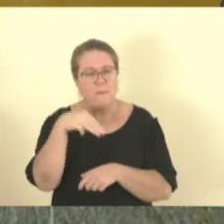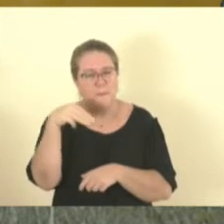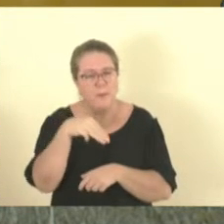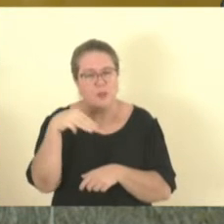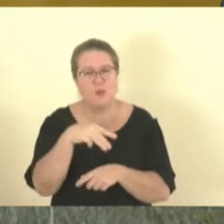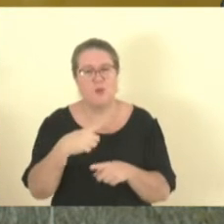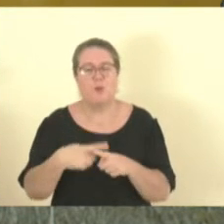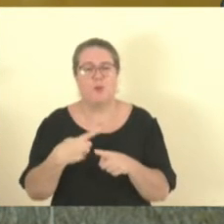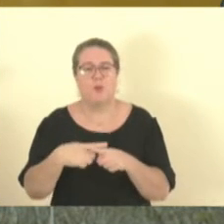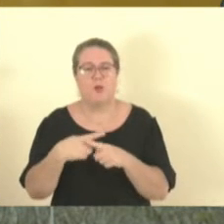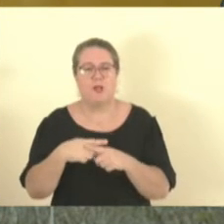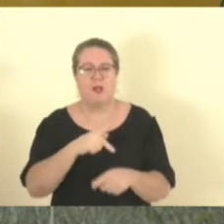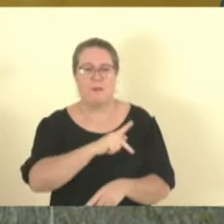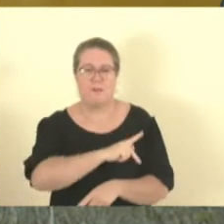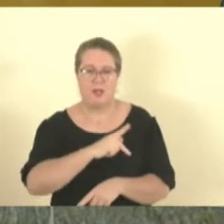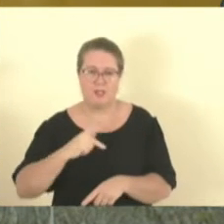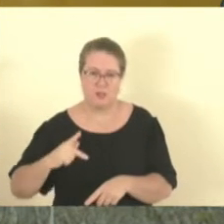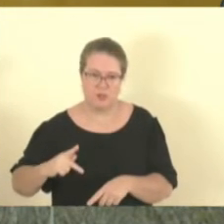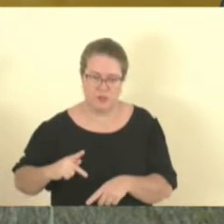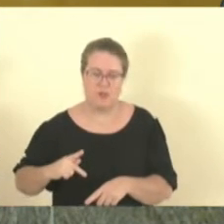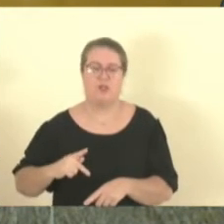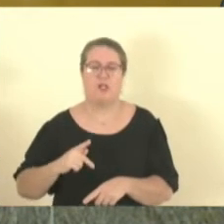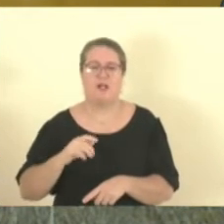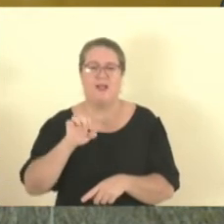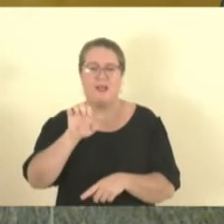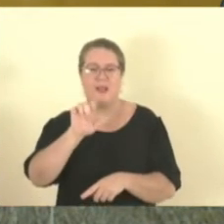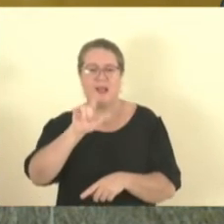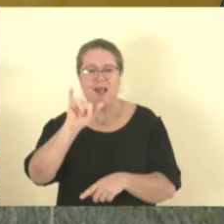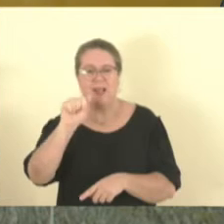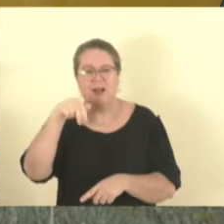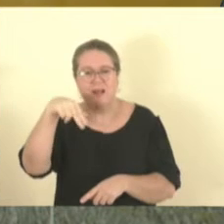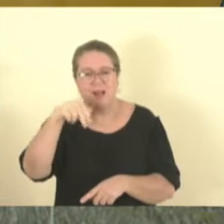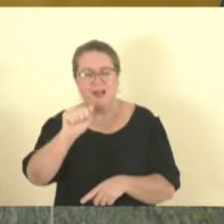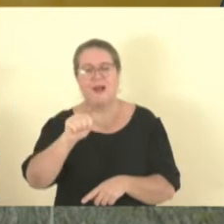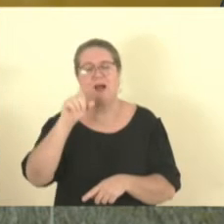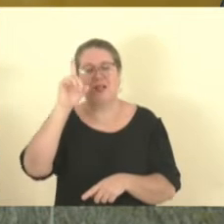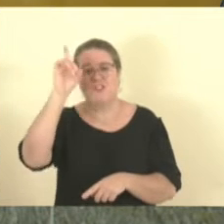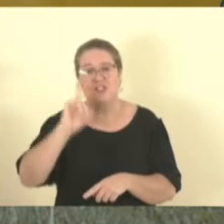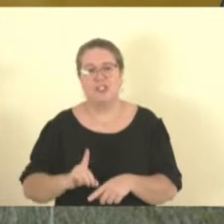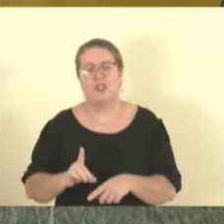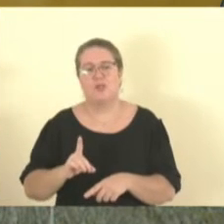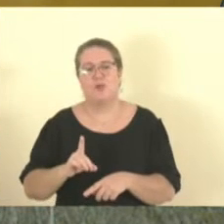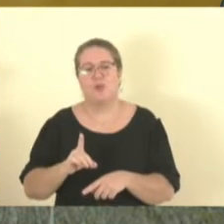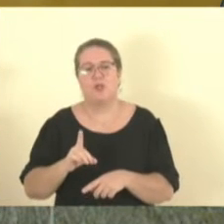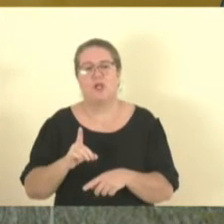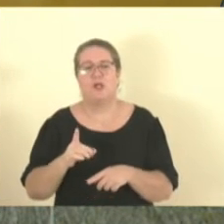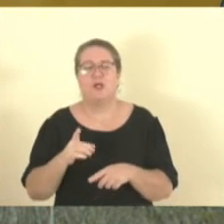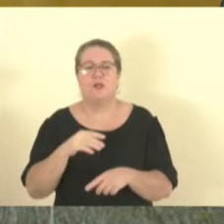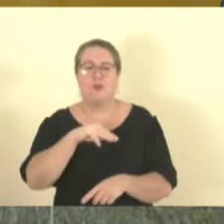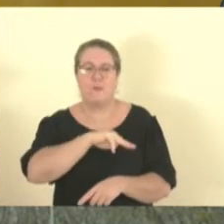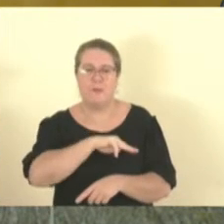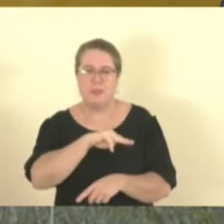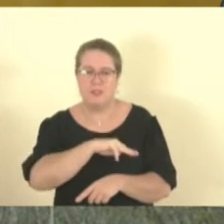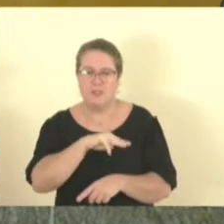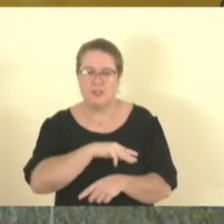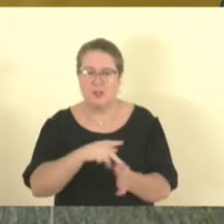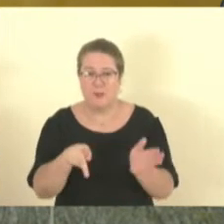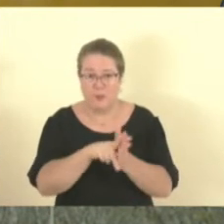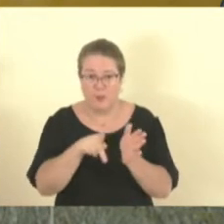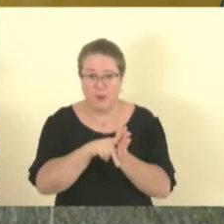pastora Eliane Salles, que é diretora do Ministério Internacional e Interdenominacional